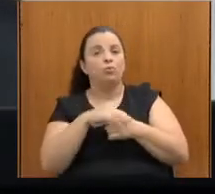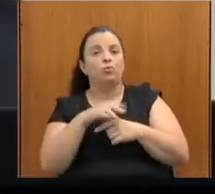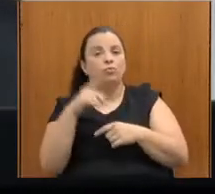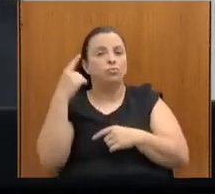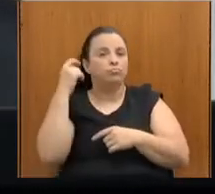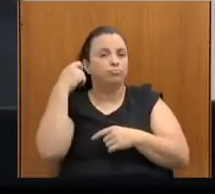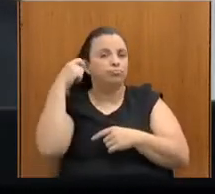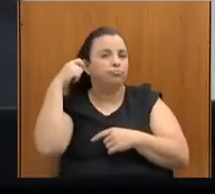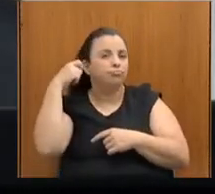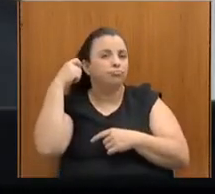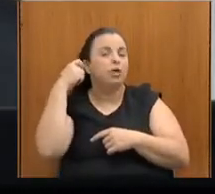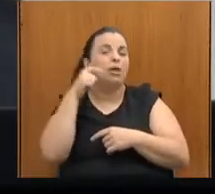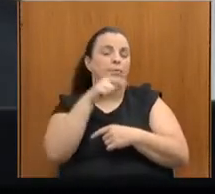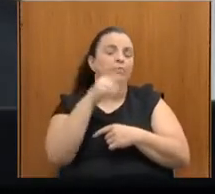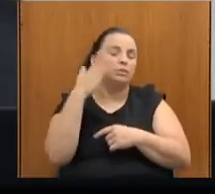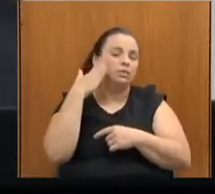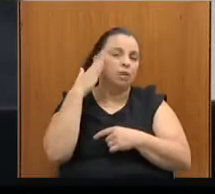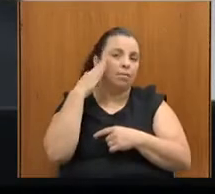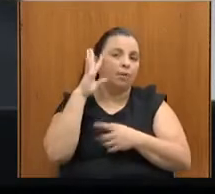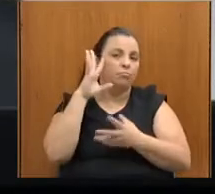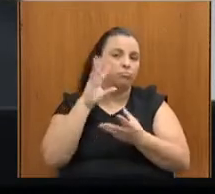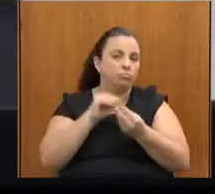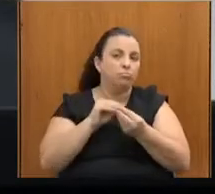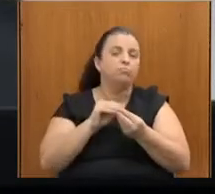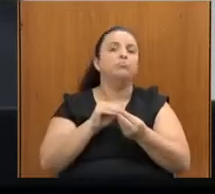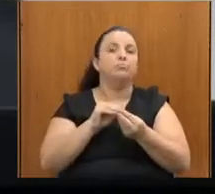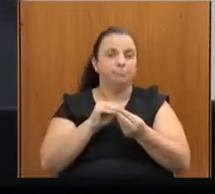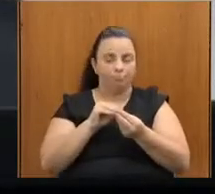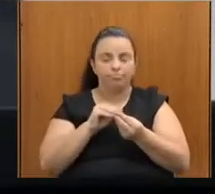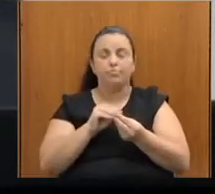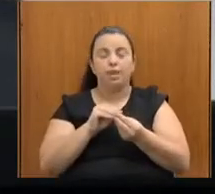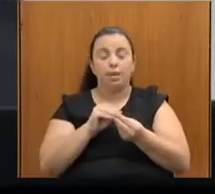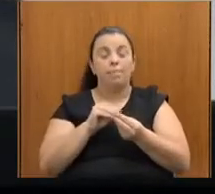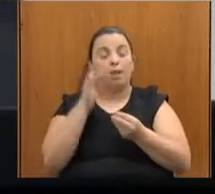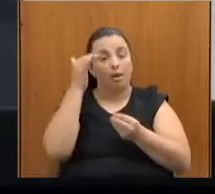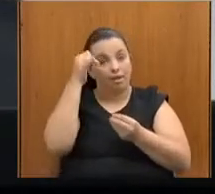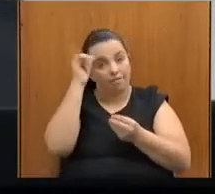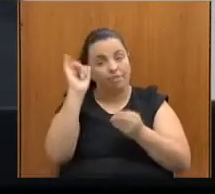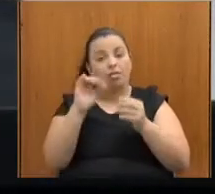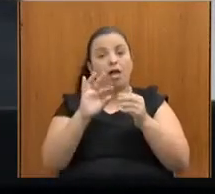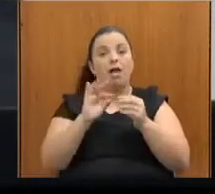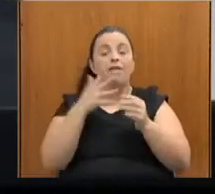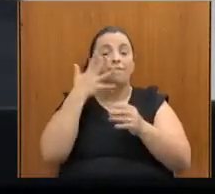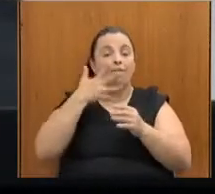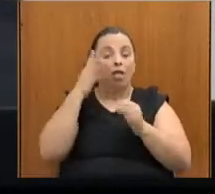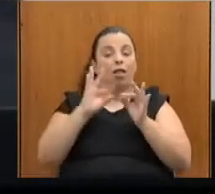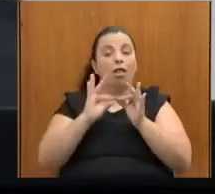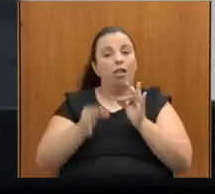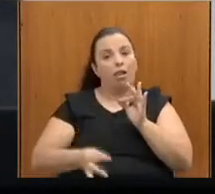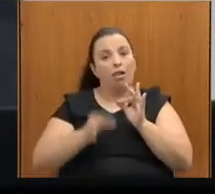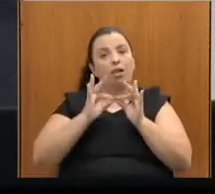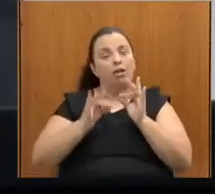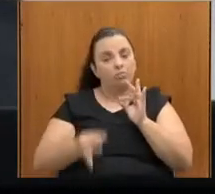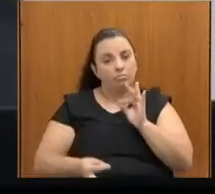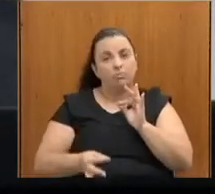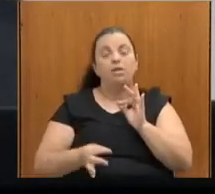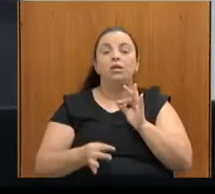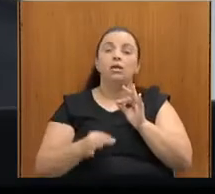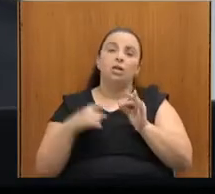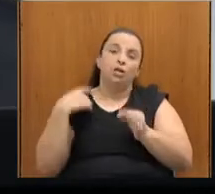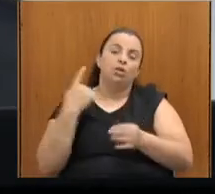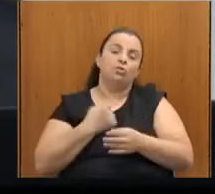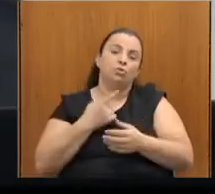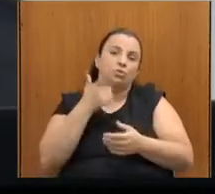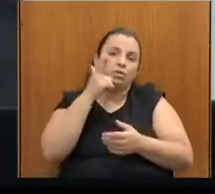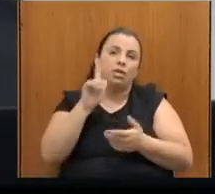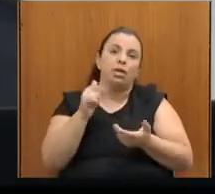só porque a gente tem esse tempo para não prolongar muito as falas e a gente poder entrar também nos